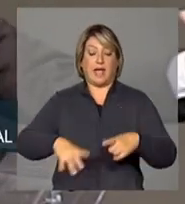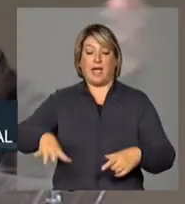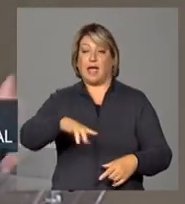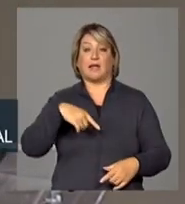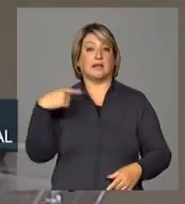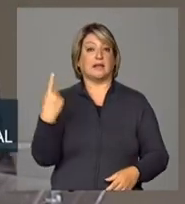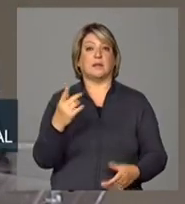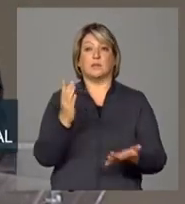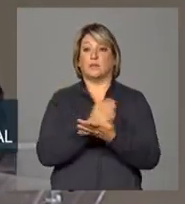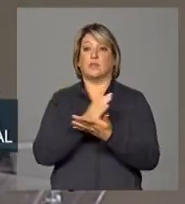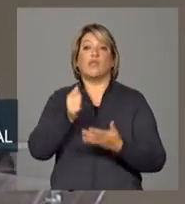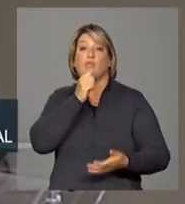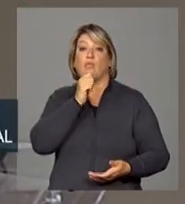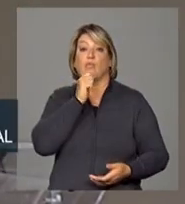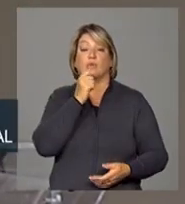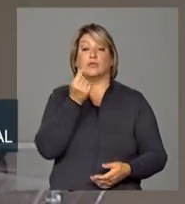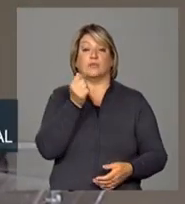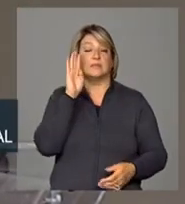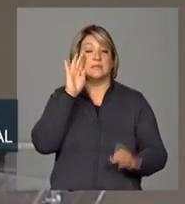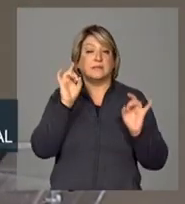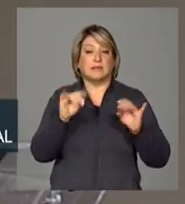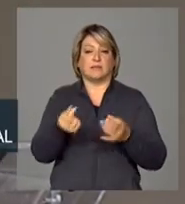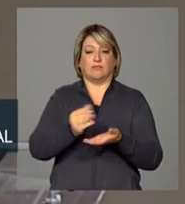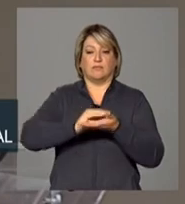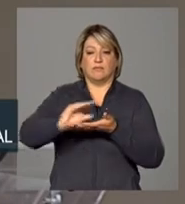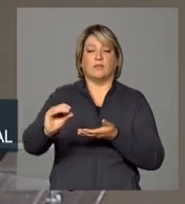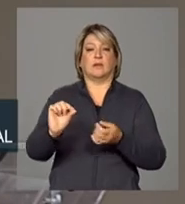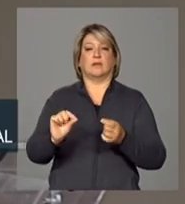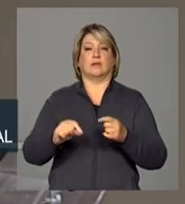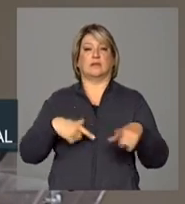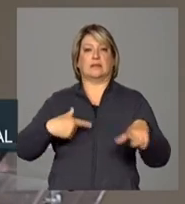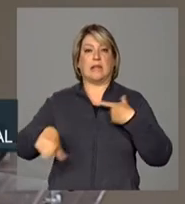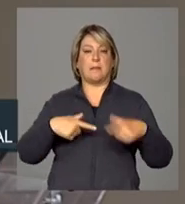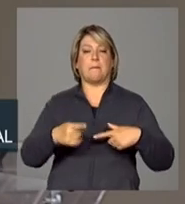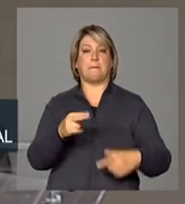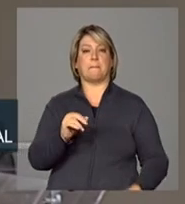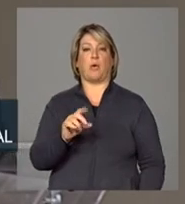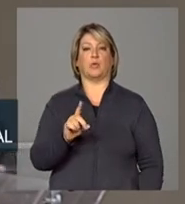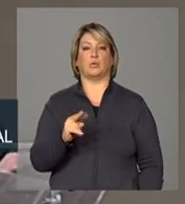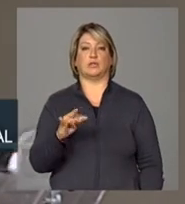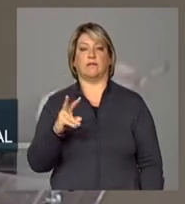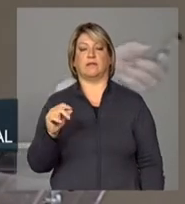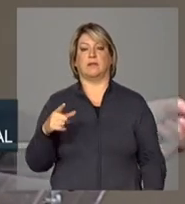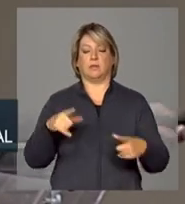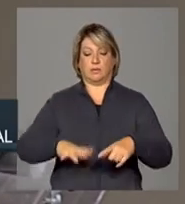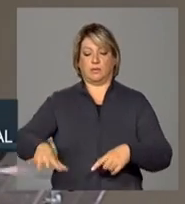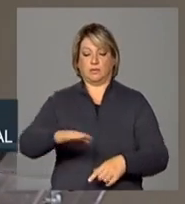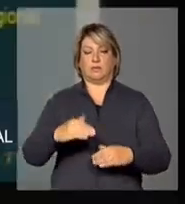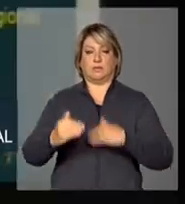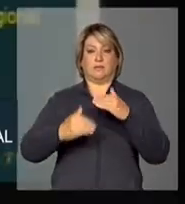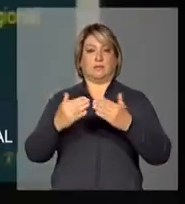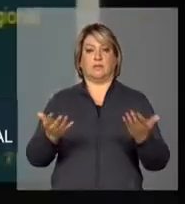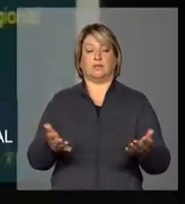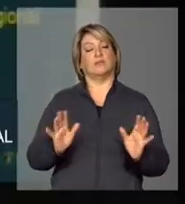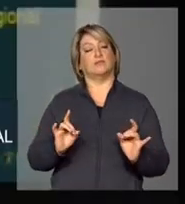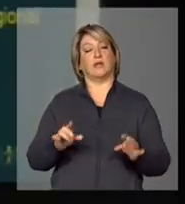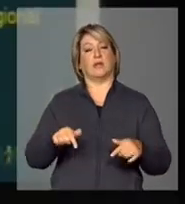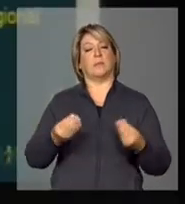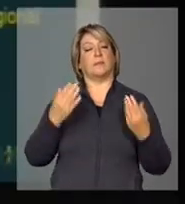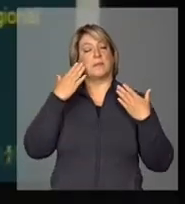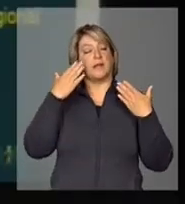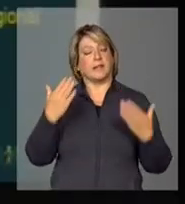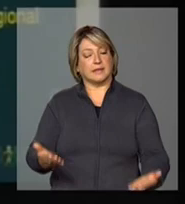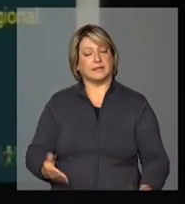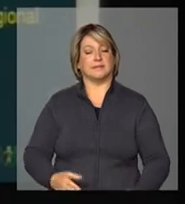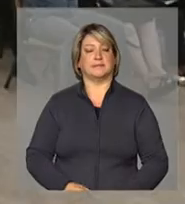fundos específicos para financiar a atividade produtiva voltada para o desenvolvimento regional. Bom, era isso. Muito obrigado.